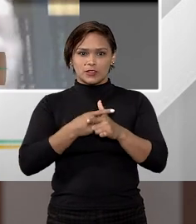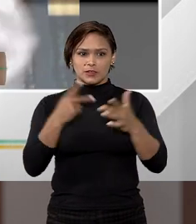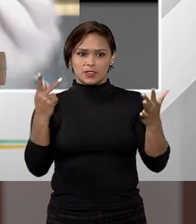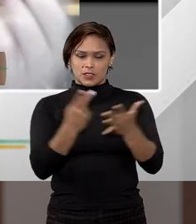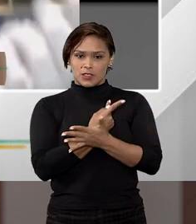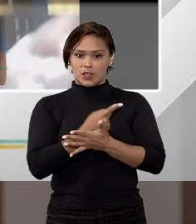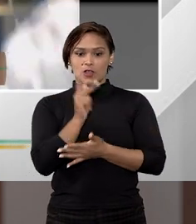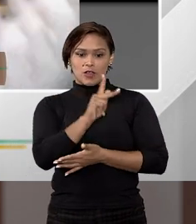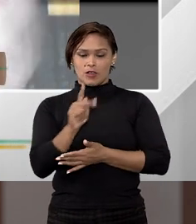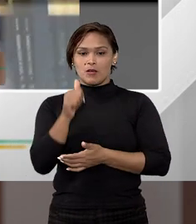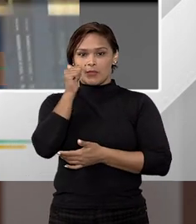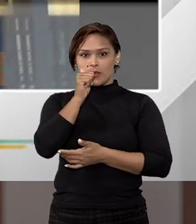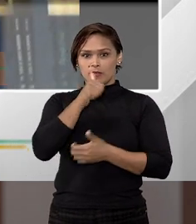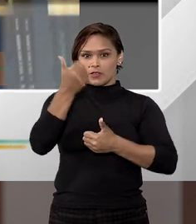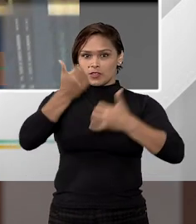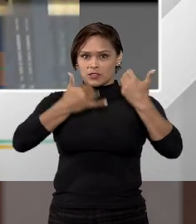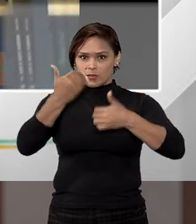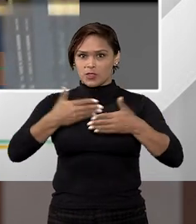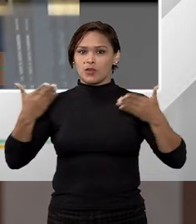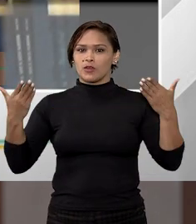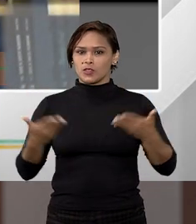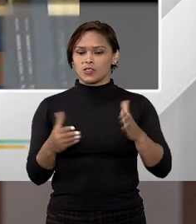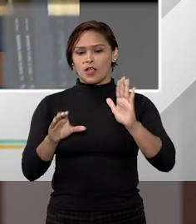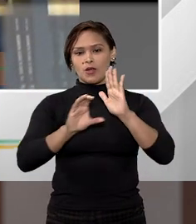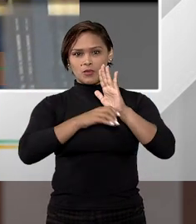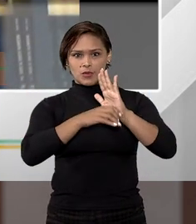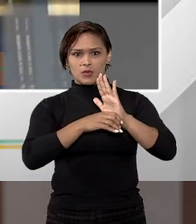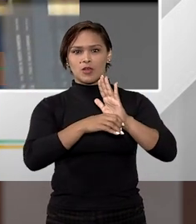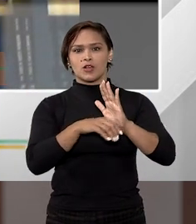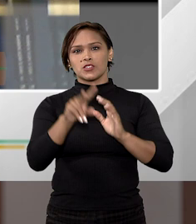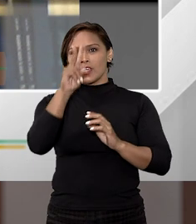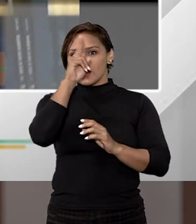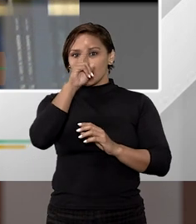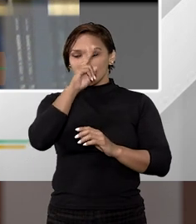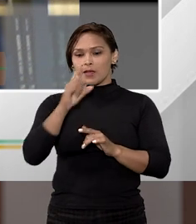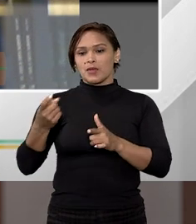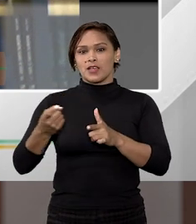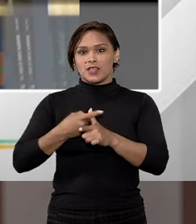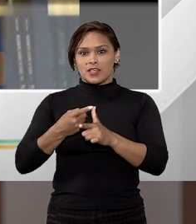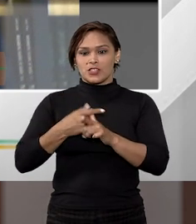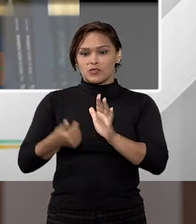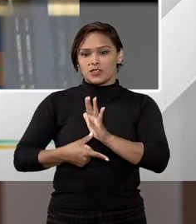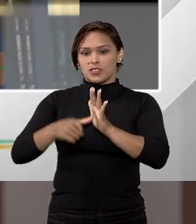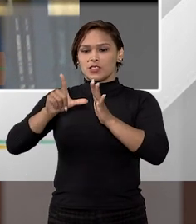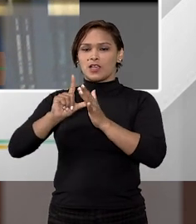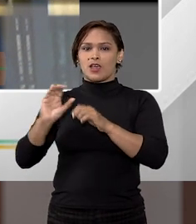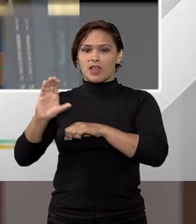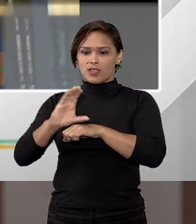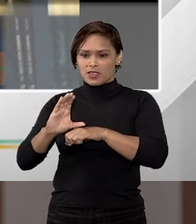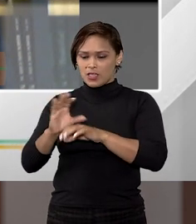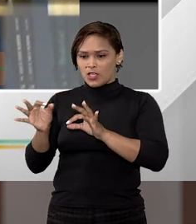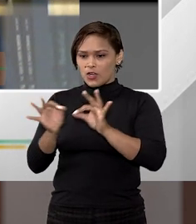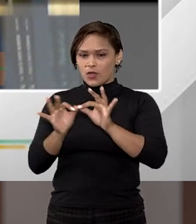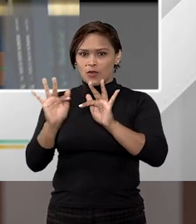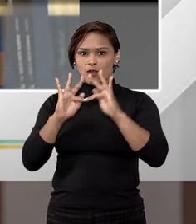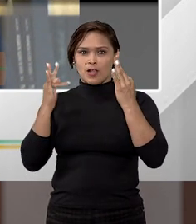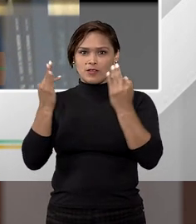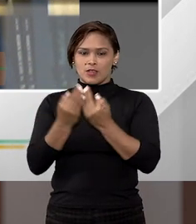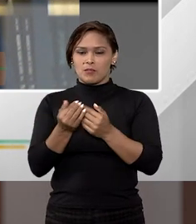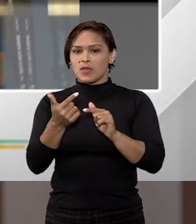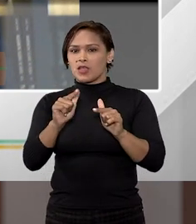como a Bruna trouxe, a gente comentou já, o Código Civil ressalva que as dívidas anteriores à constituição do bem de família não